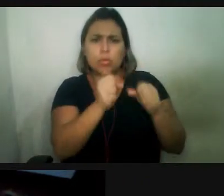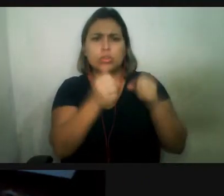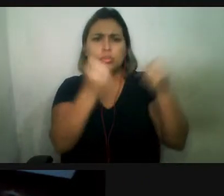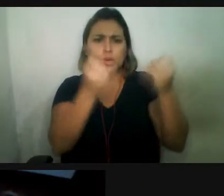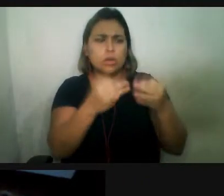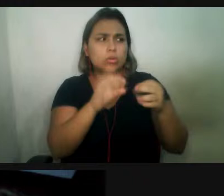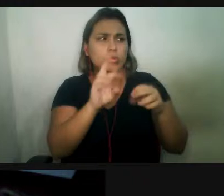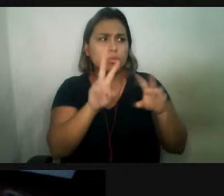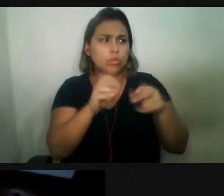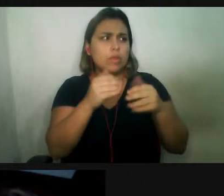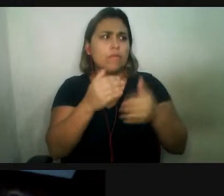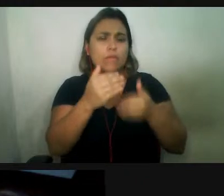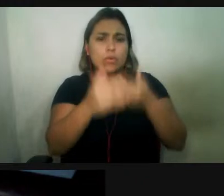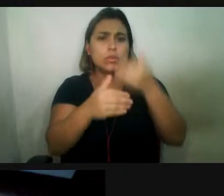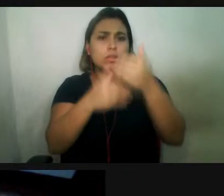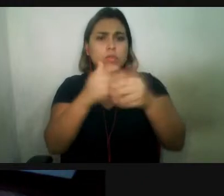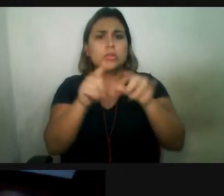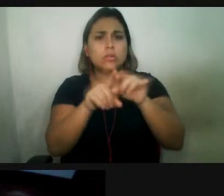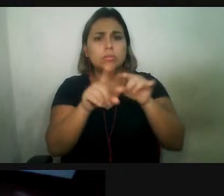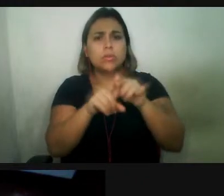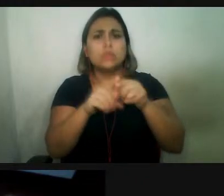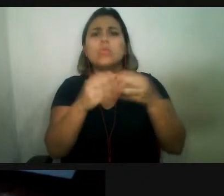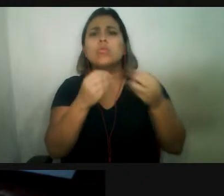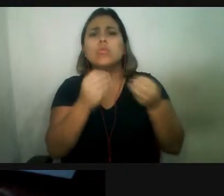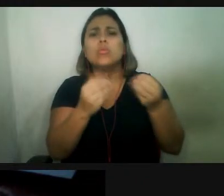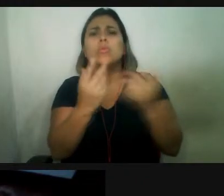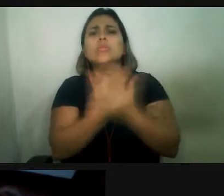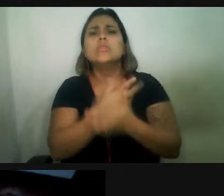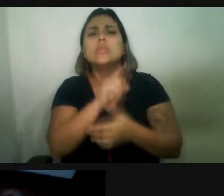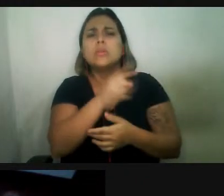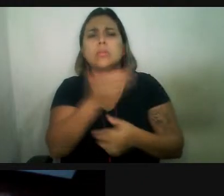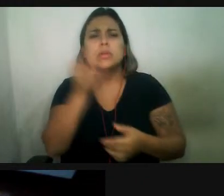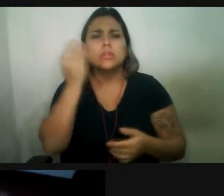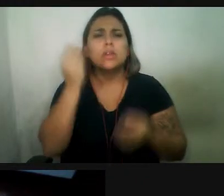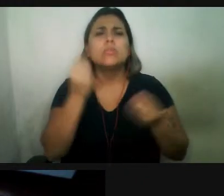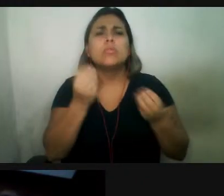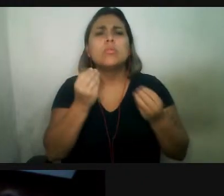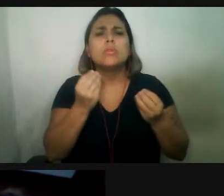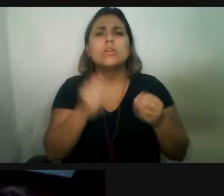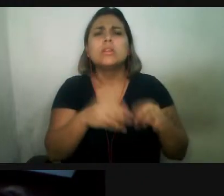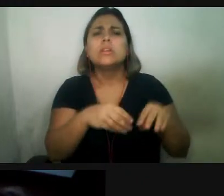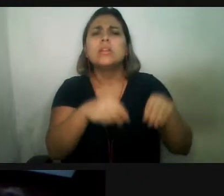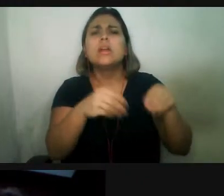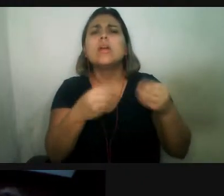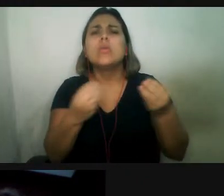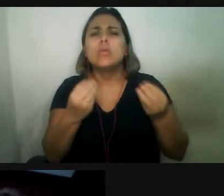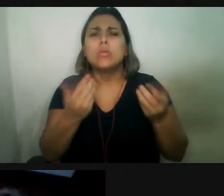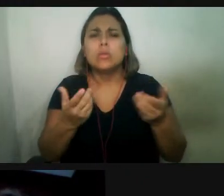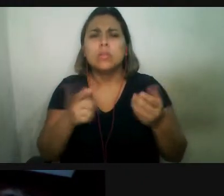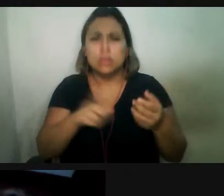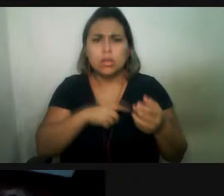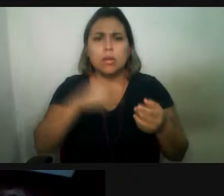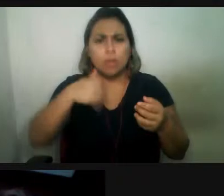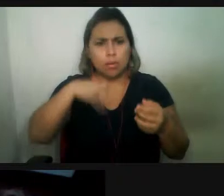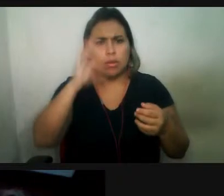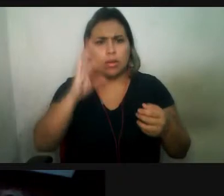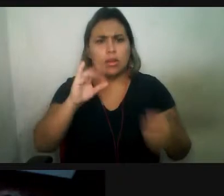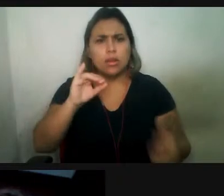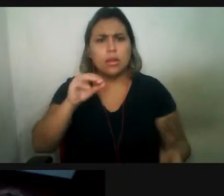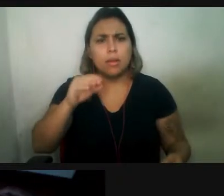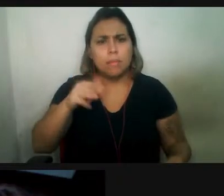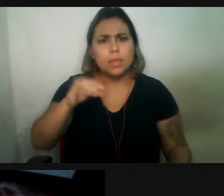ancestrais terrestres, né? Então, professora, os ancestrais da Valeia, eles vieram da Terra, né? Houve mais de uma migração? Pode comentar um pouco?